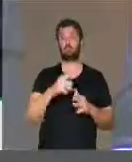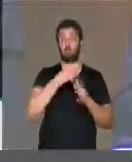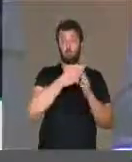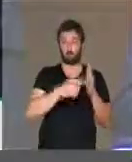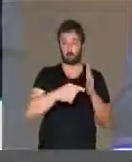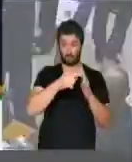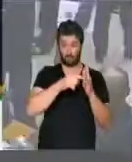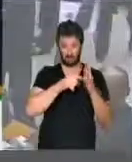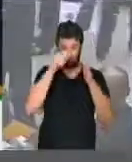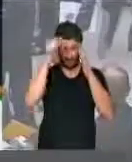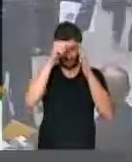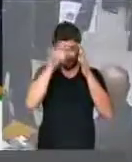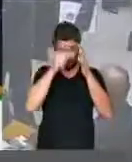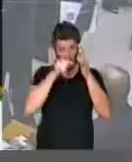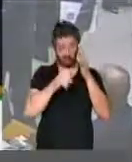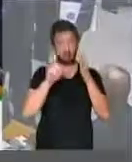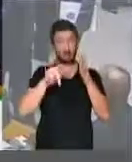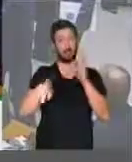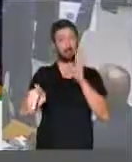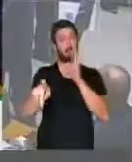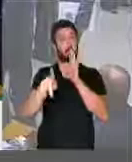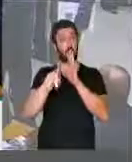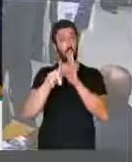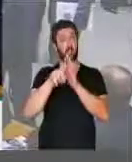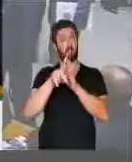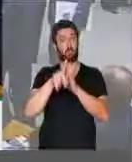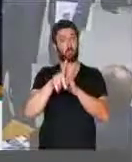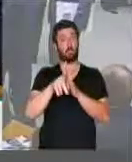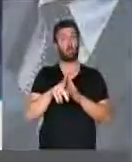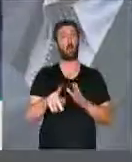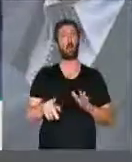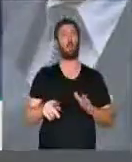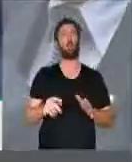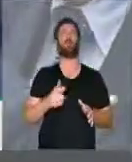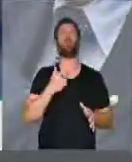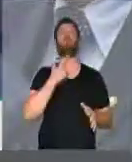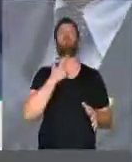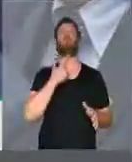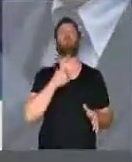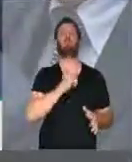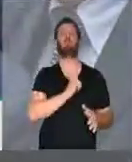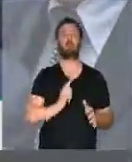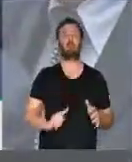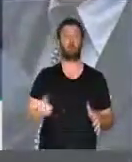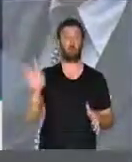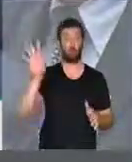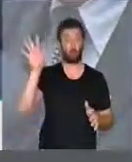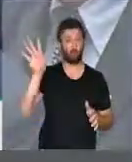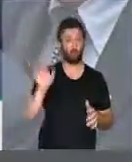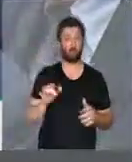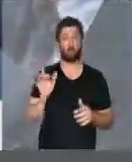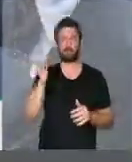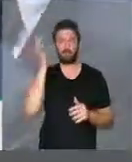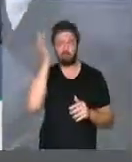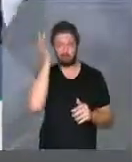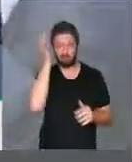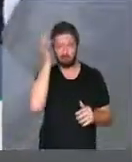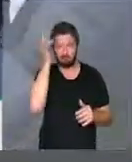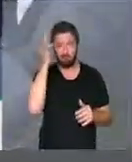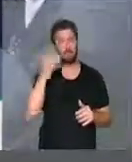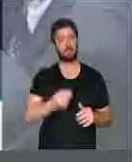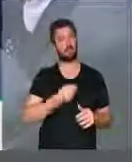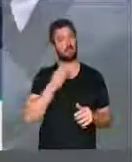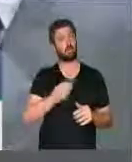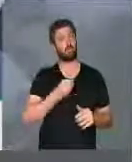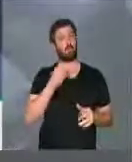vetos, como é da natureza, vocação desse governo, facilitam a